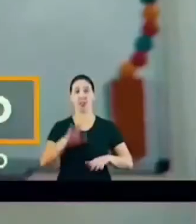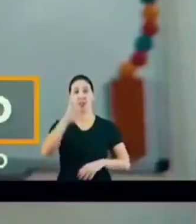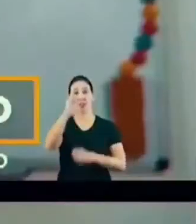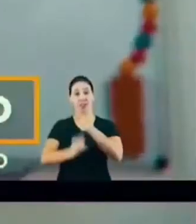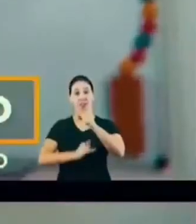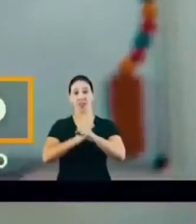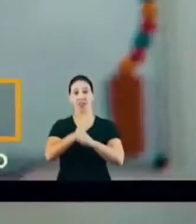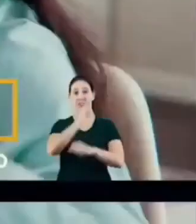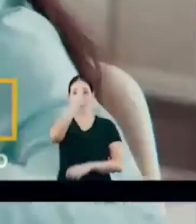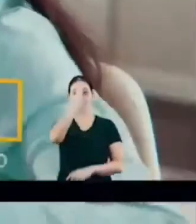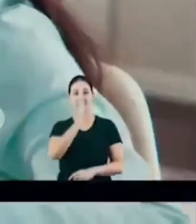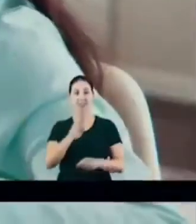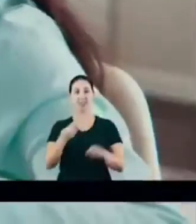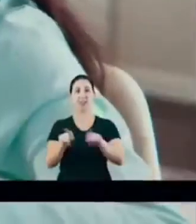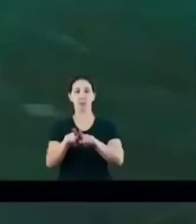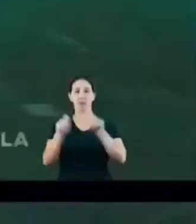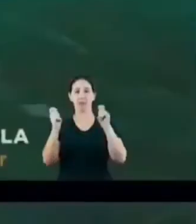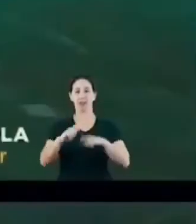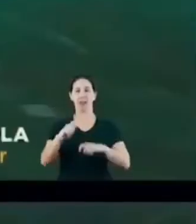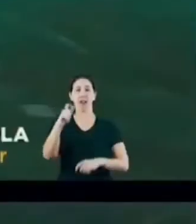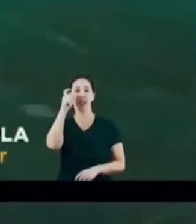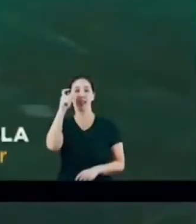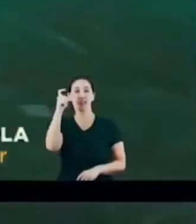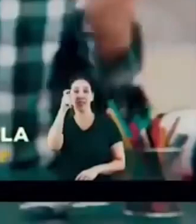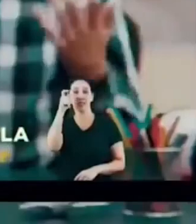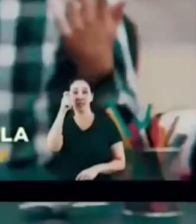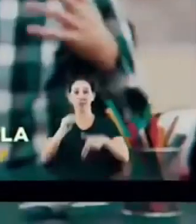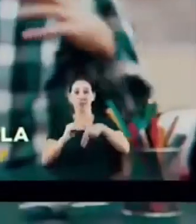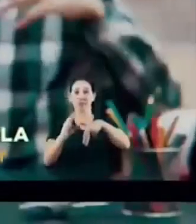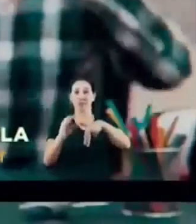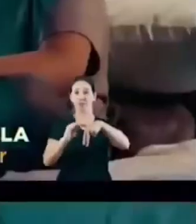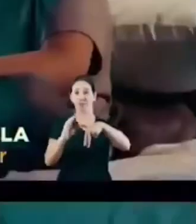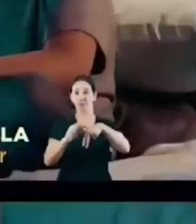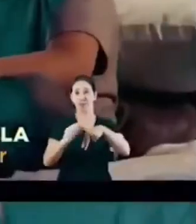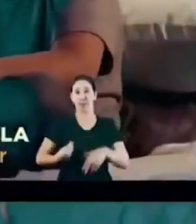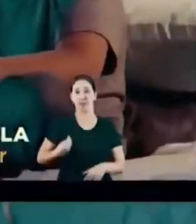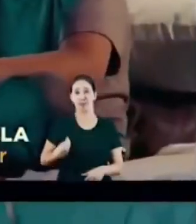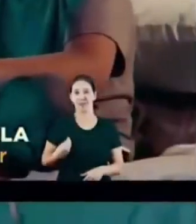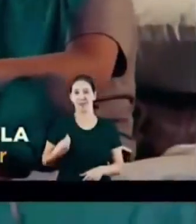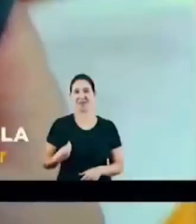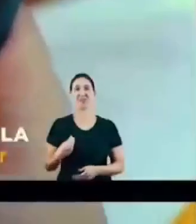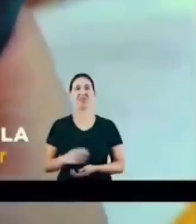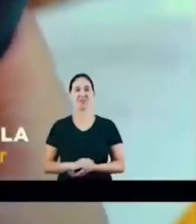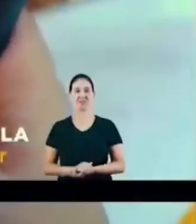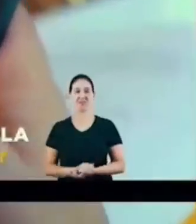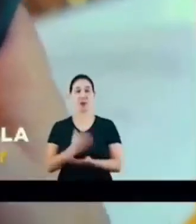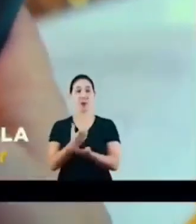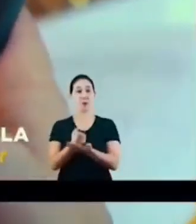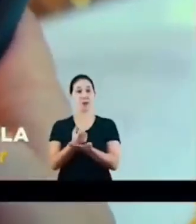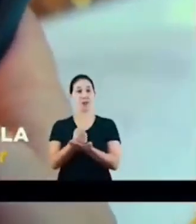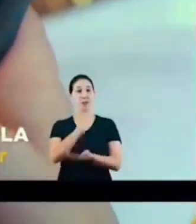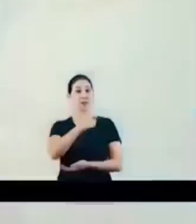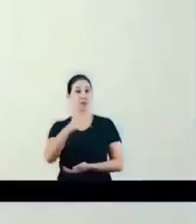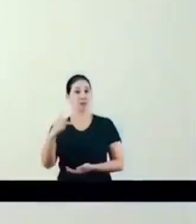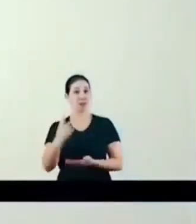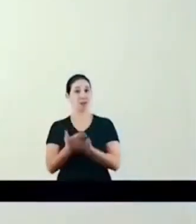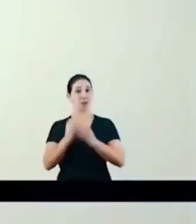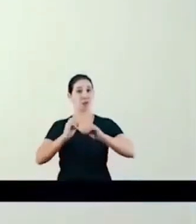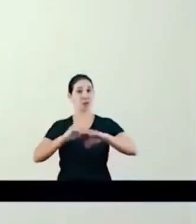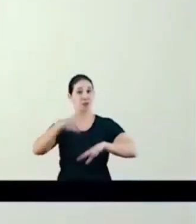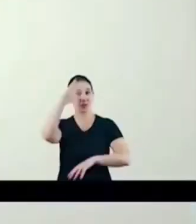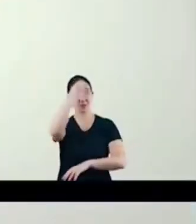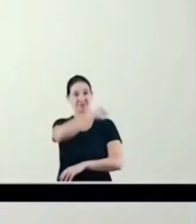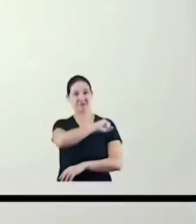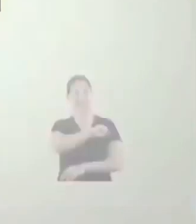gratuito e você ainda pode assistir às aulas ao vivo nos canais digitais da TV Cultura. Baixe o aplicativo e